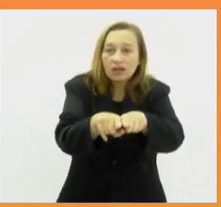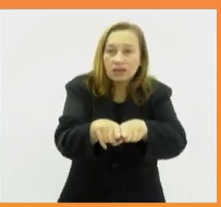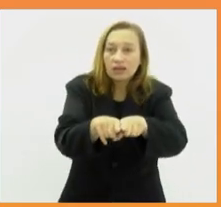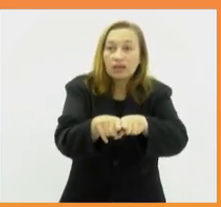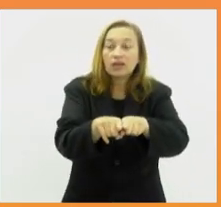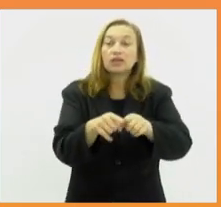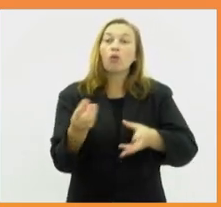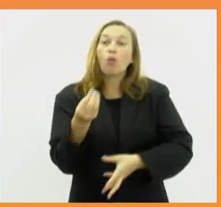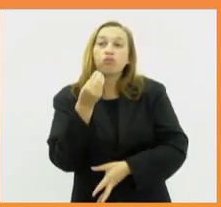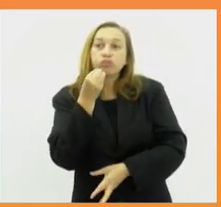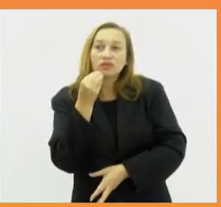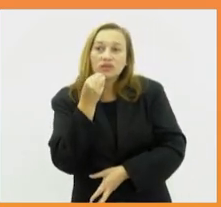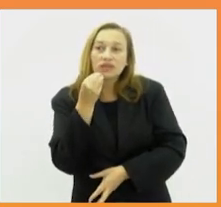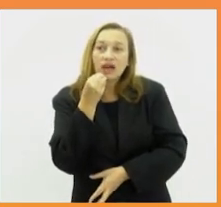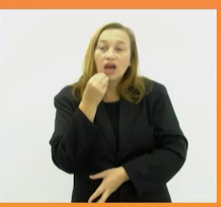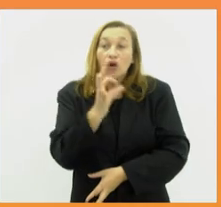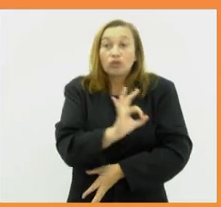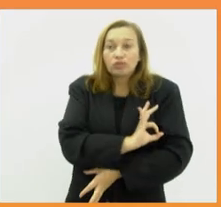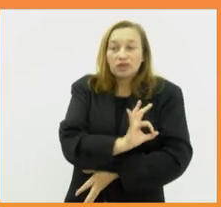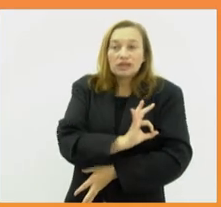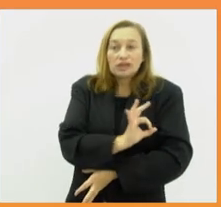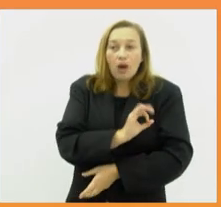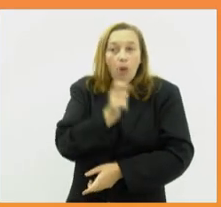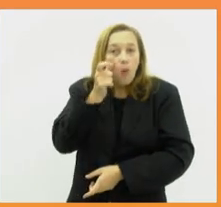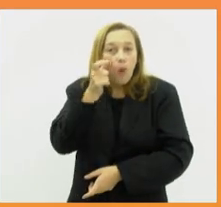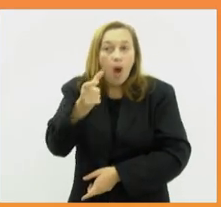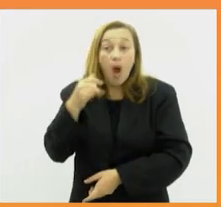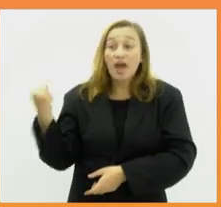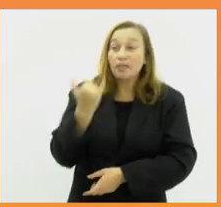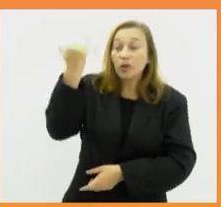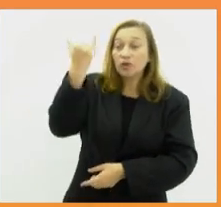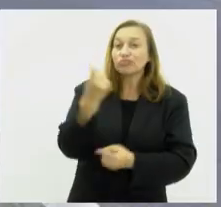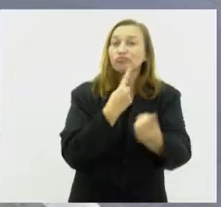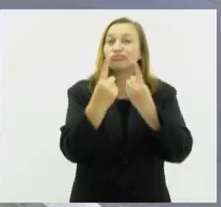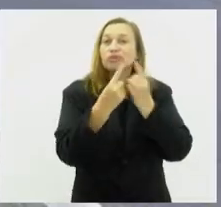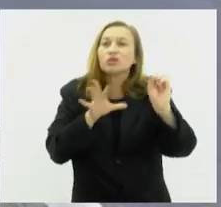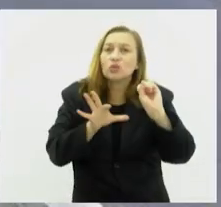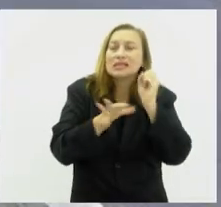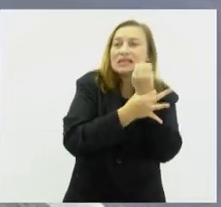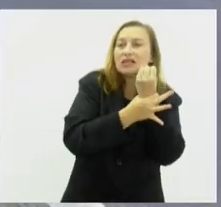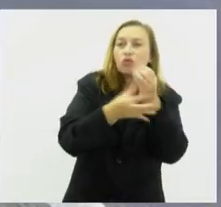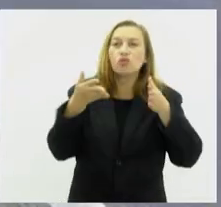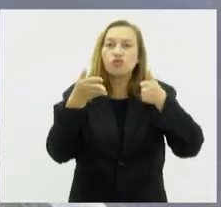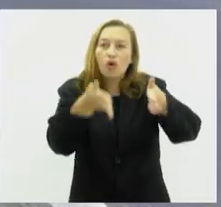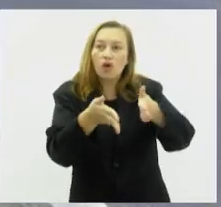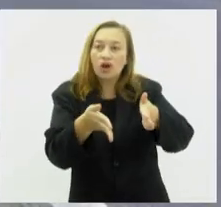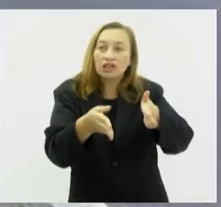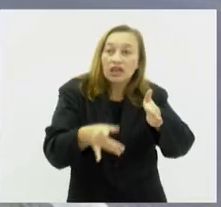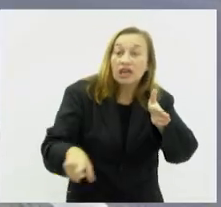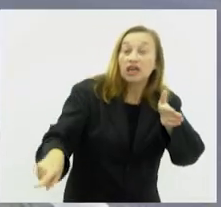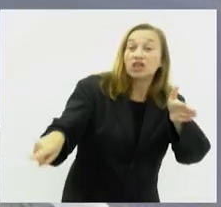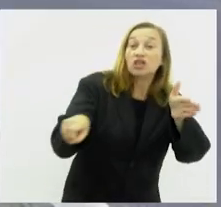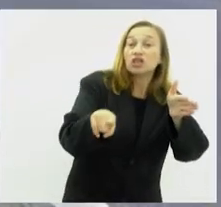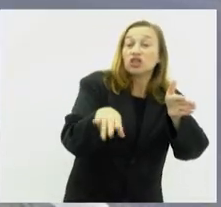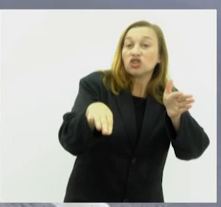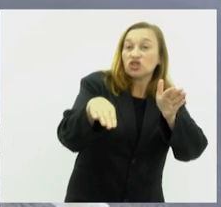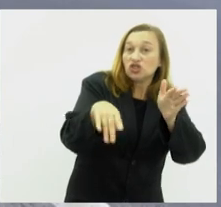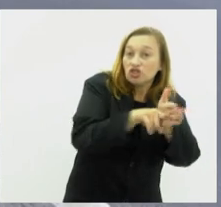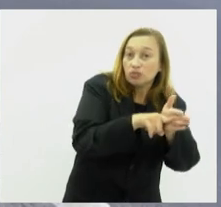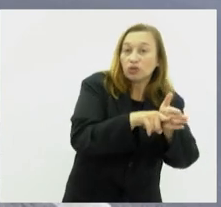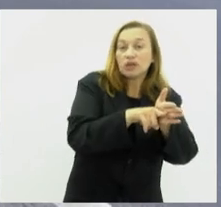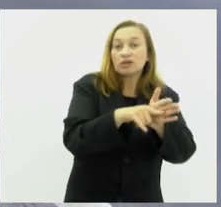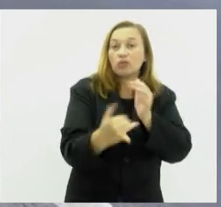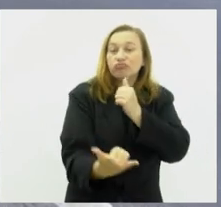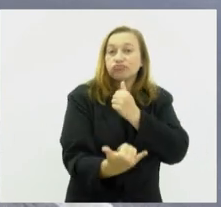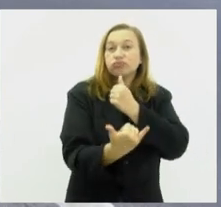Nestas oportunidades, os policiais chamam atenção para a importância do trânsito seguro, focando na redução de acidentes, mortes e feridos, de forma a